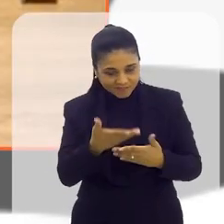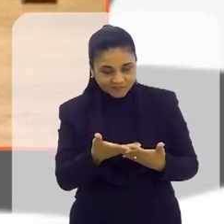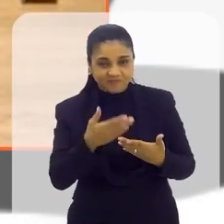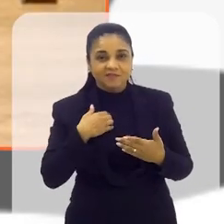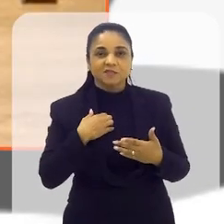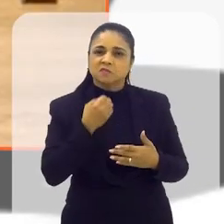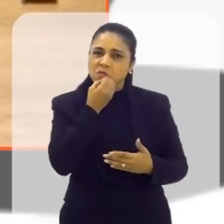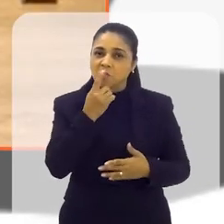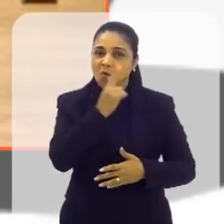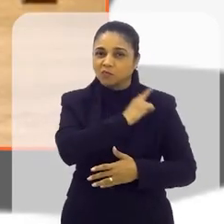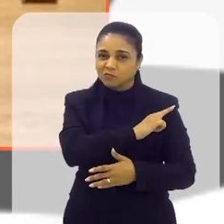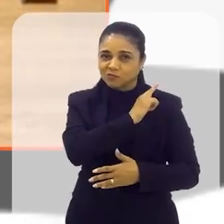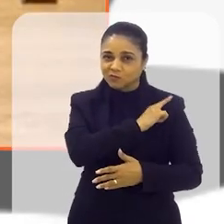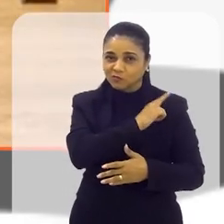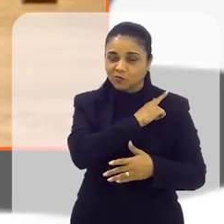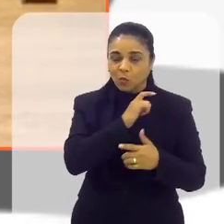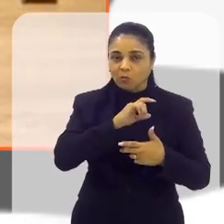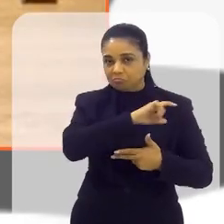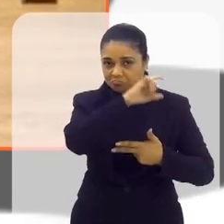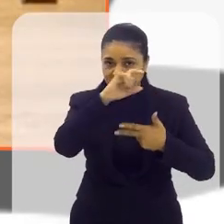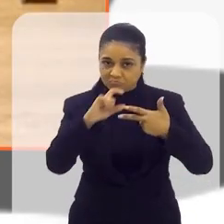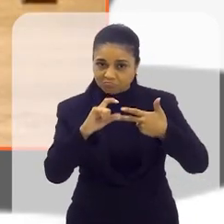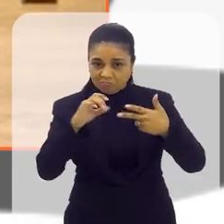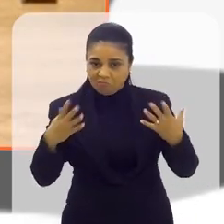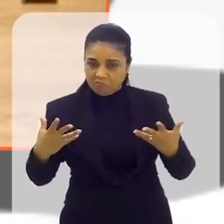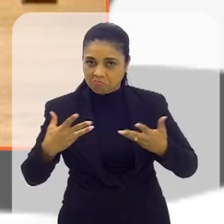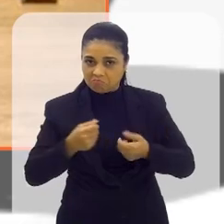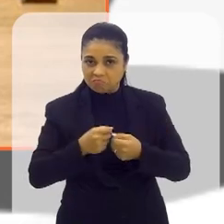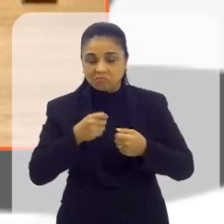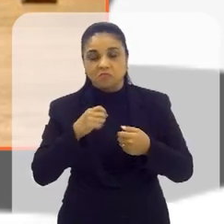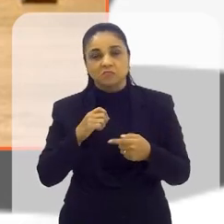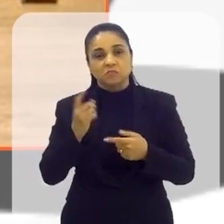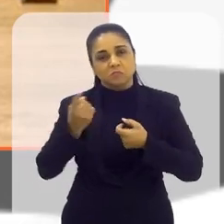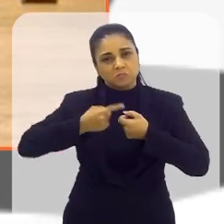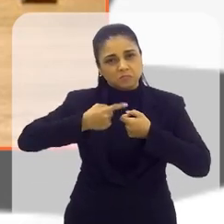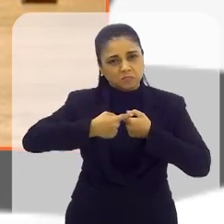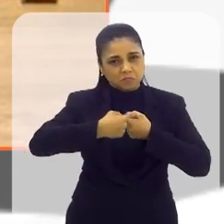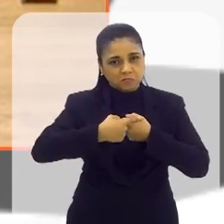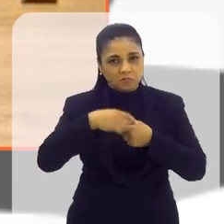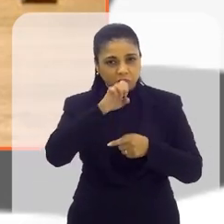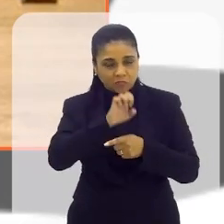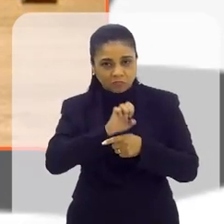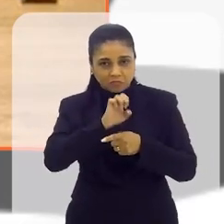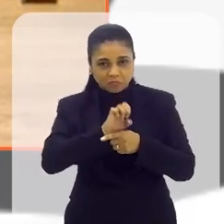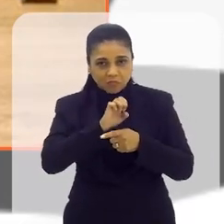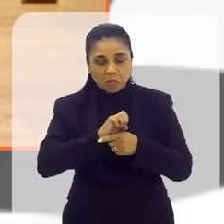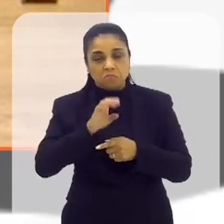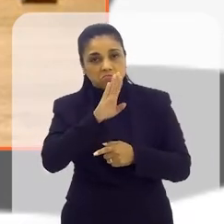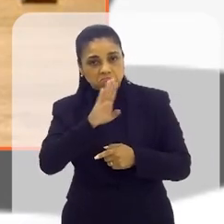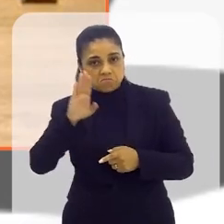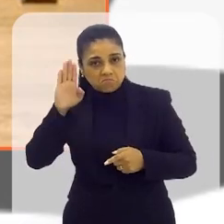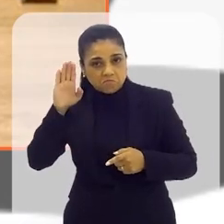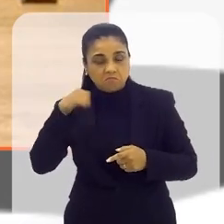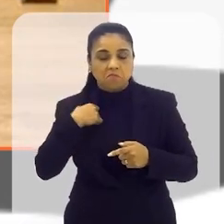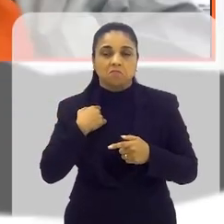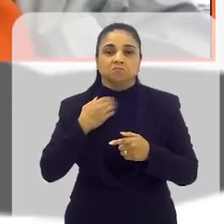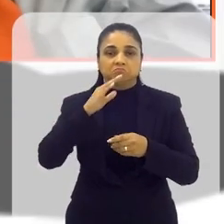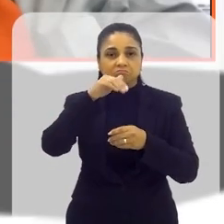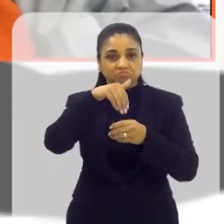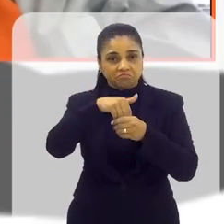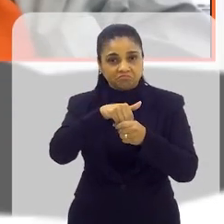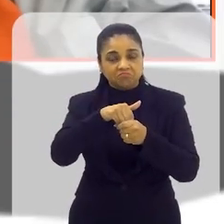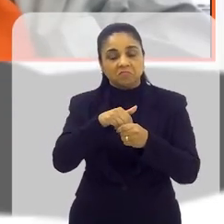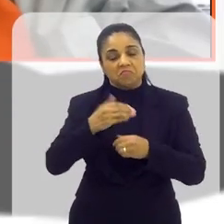história de bom gestor e excelente executivo no interior do Estado, o senhor já teve mandatos, um bastante longo em volta redonda,